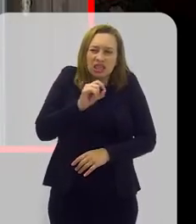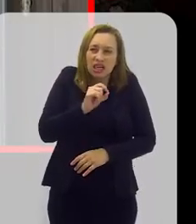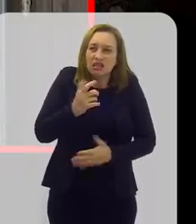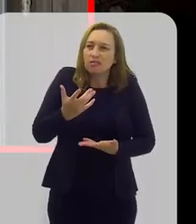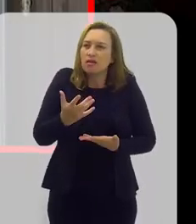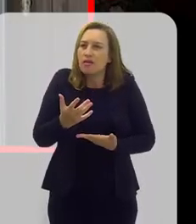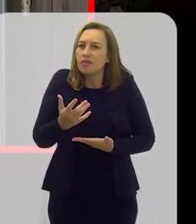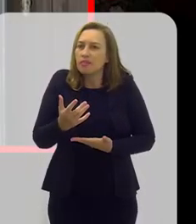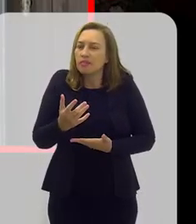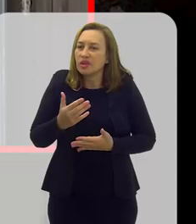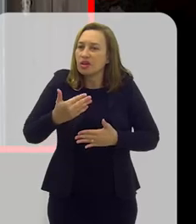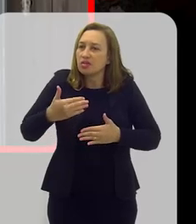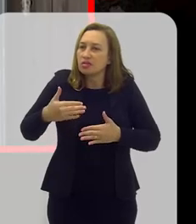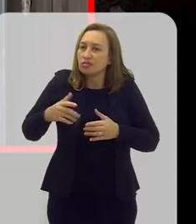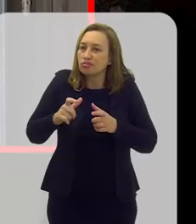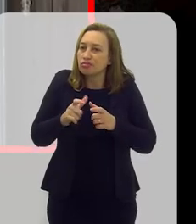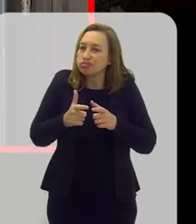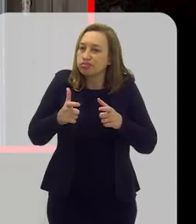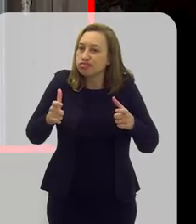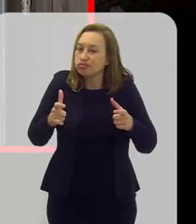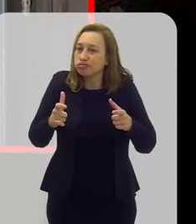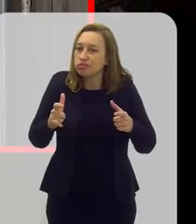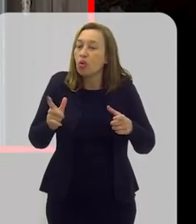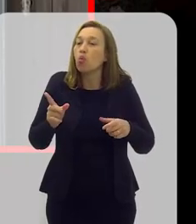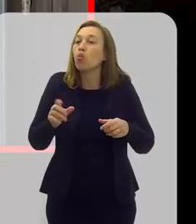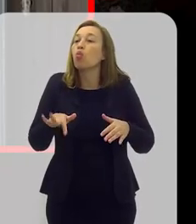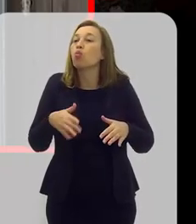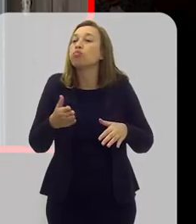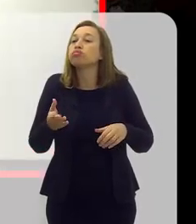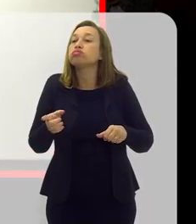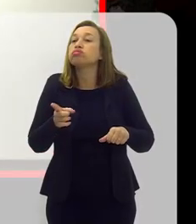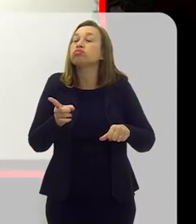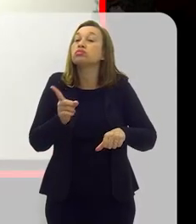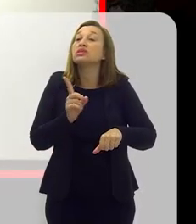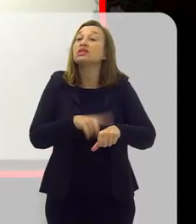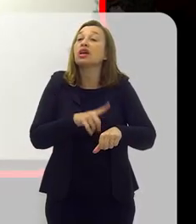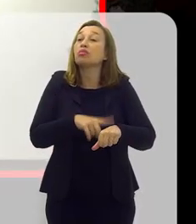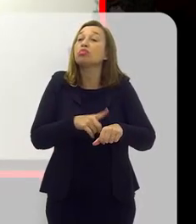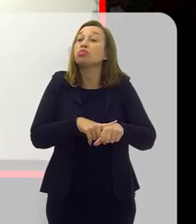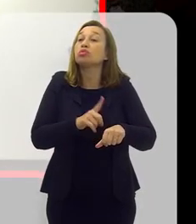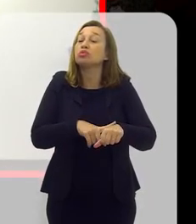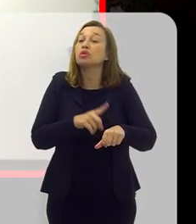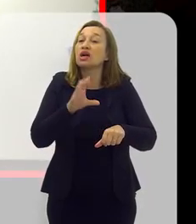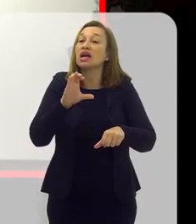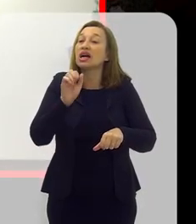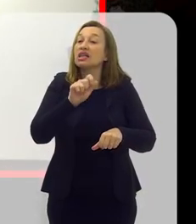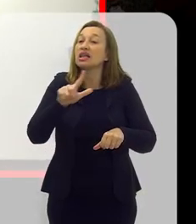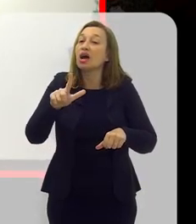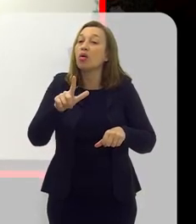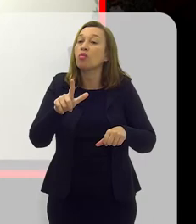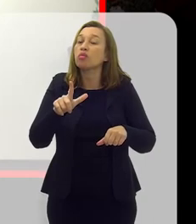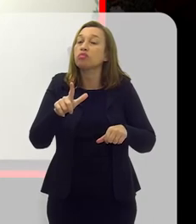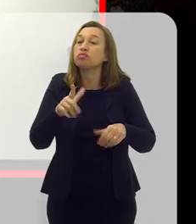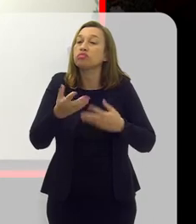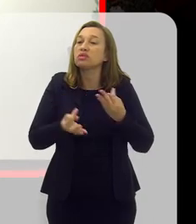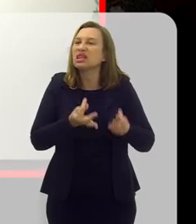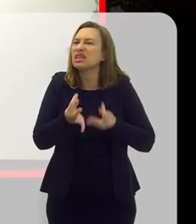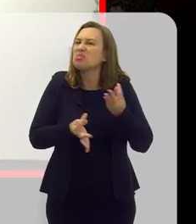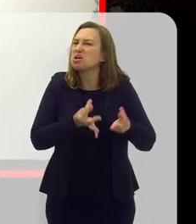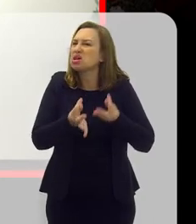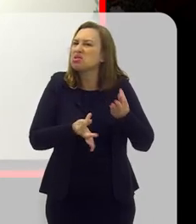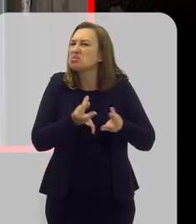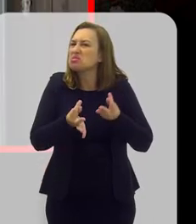avançada, né? Qual o tempo médio, assim, que uma cárie... O canal é o tratamento mais,